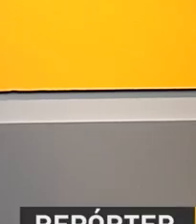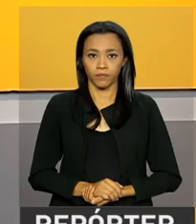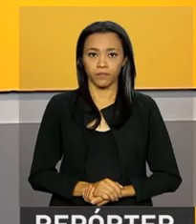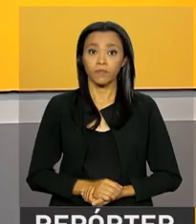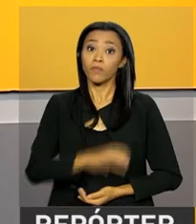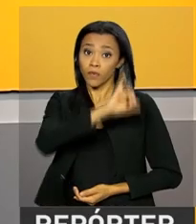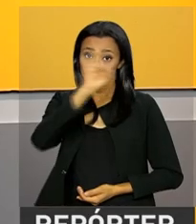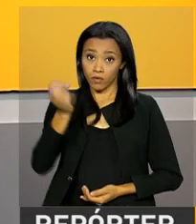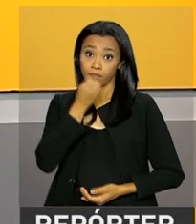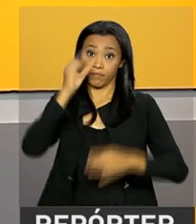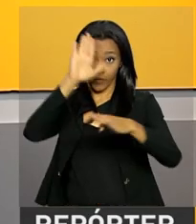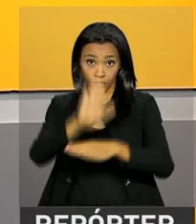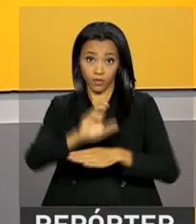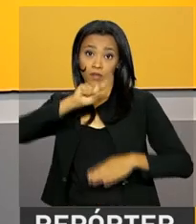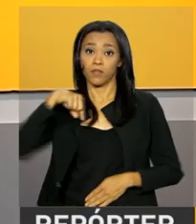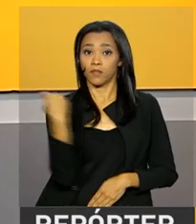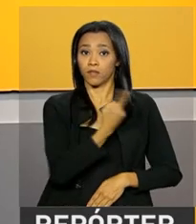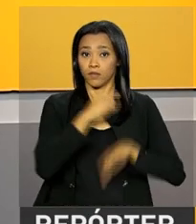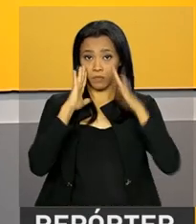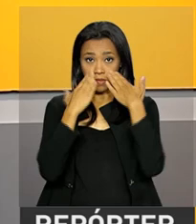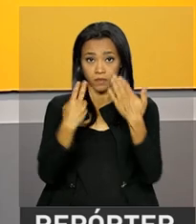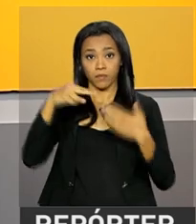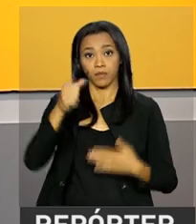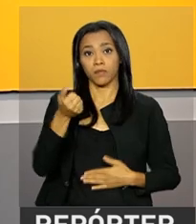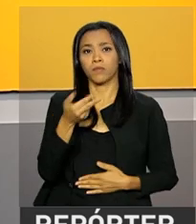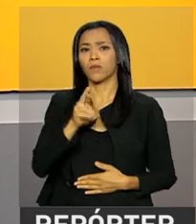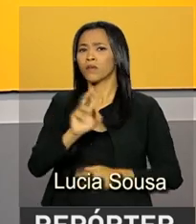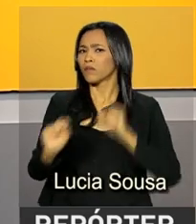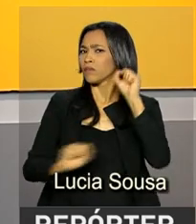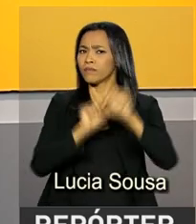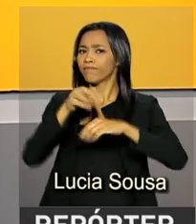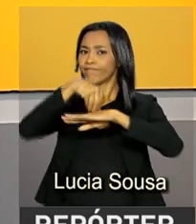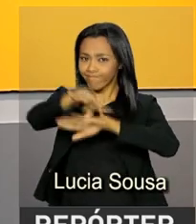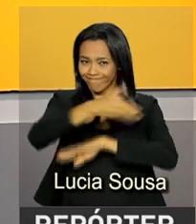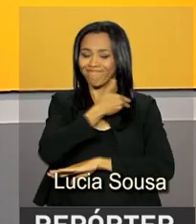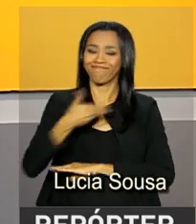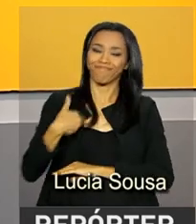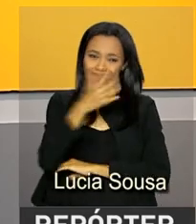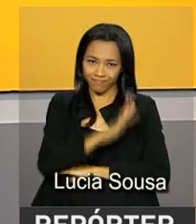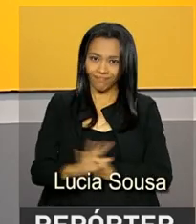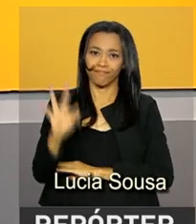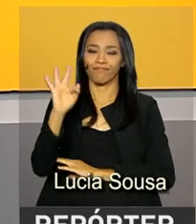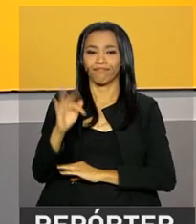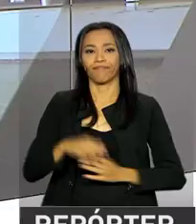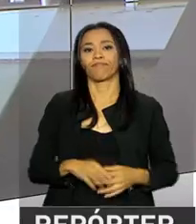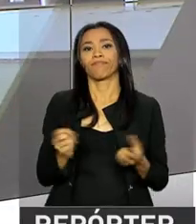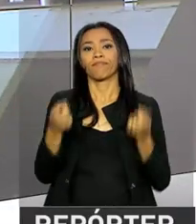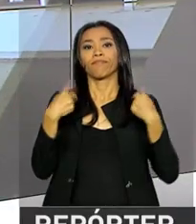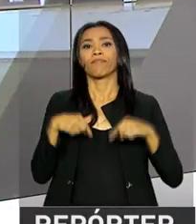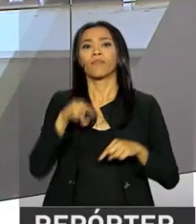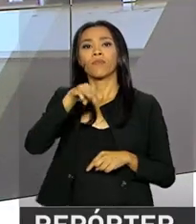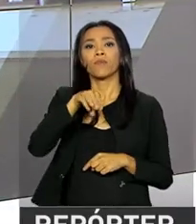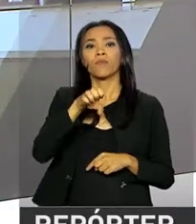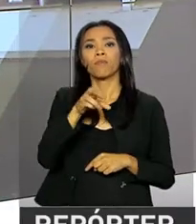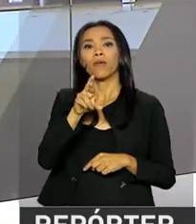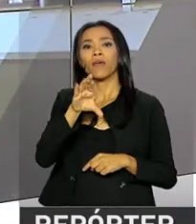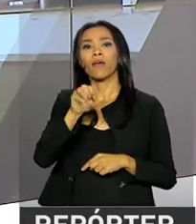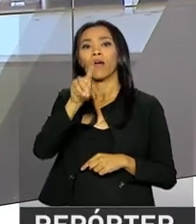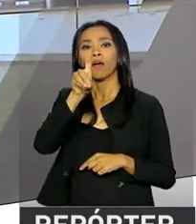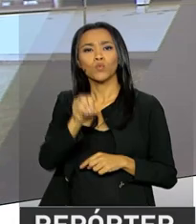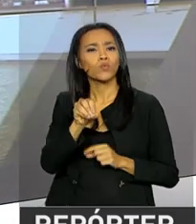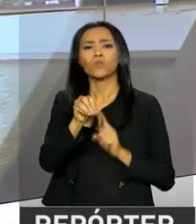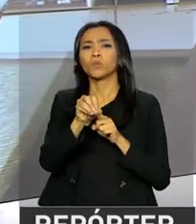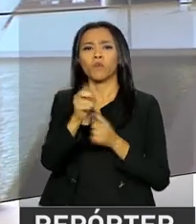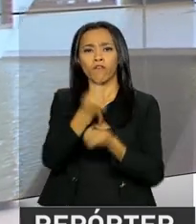Olá, boa tarde. Estamos de volta com o repórter NBR e as notícias do governo federal. O mercado financeiro